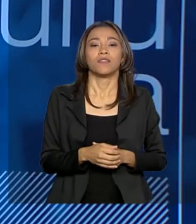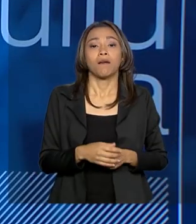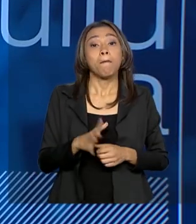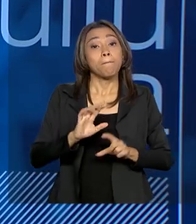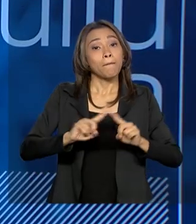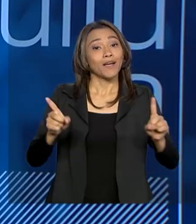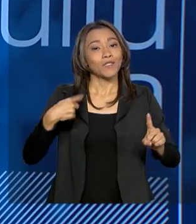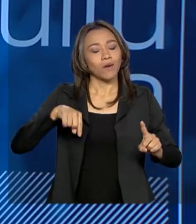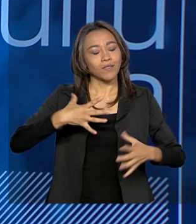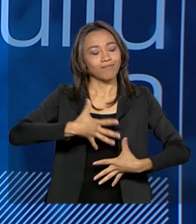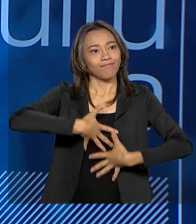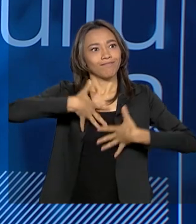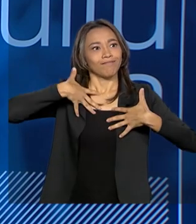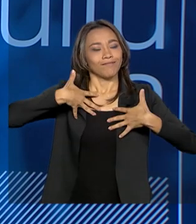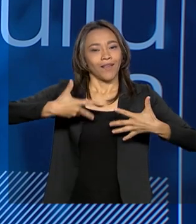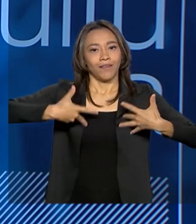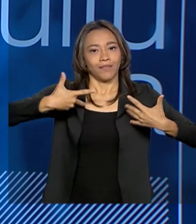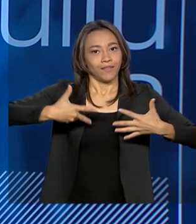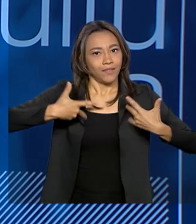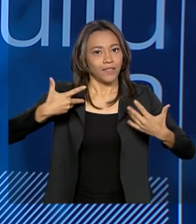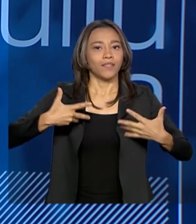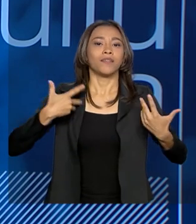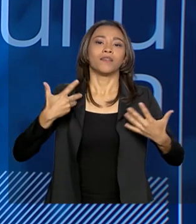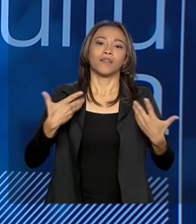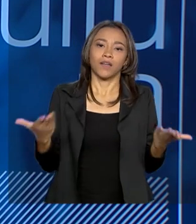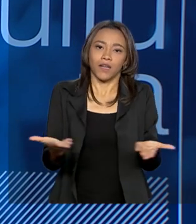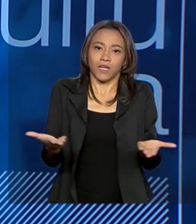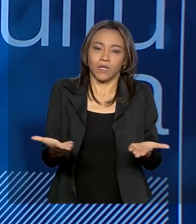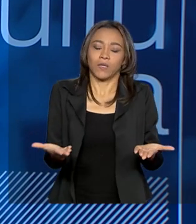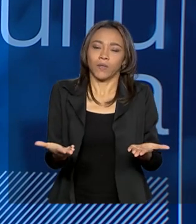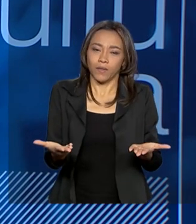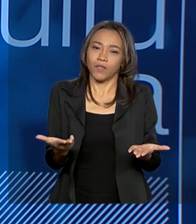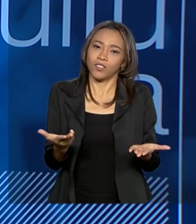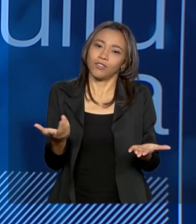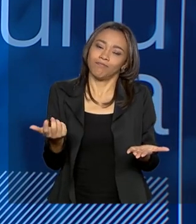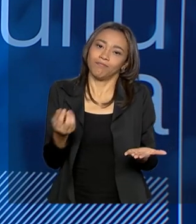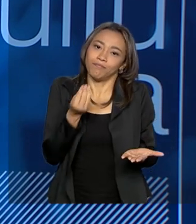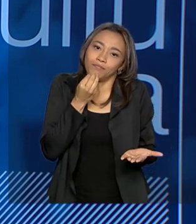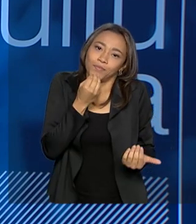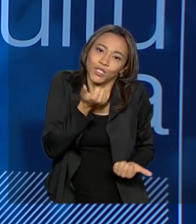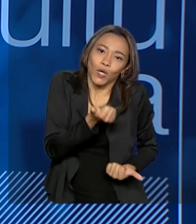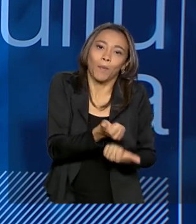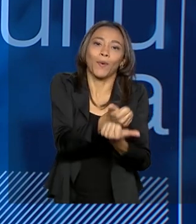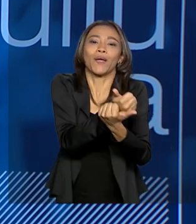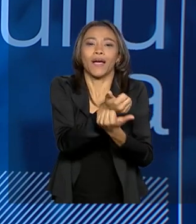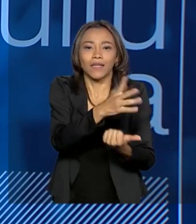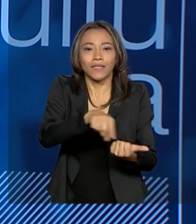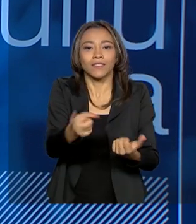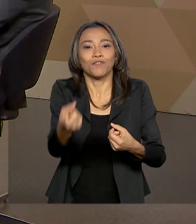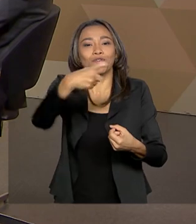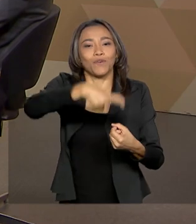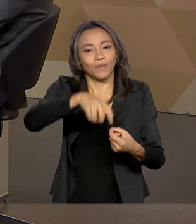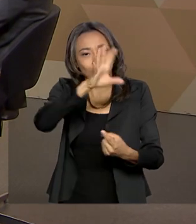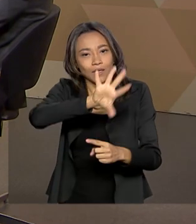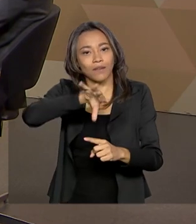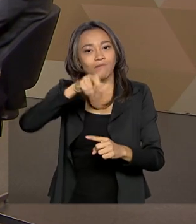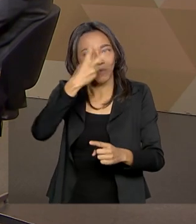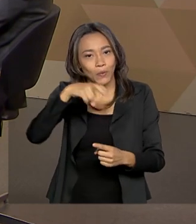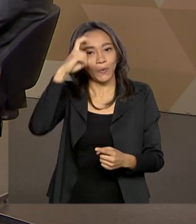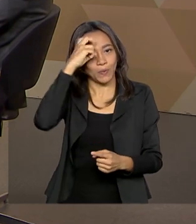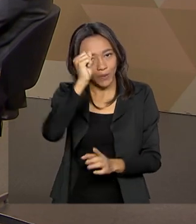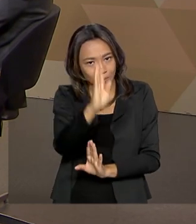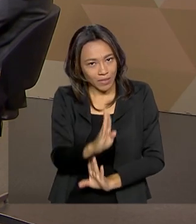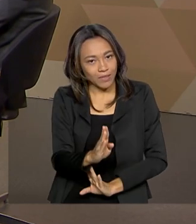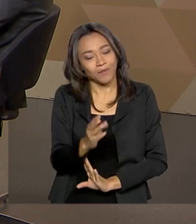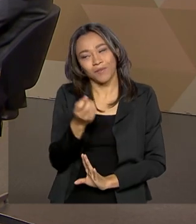entusiasmo e com muita alegria de estarmos agora podendo justamente contribuir para esse renascimento cultural brasileiro. Perfeito.